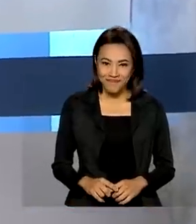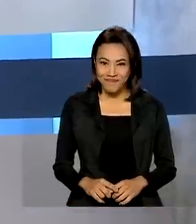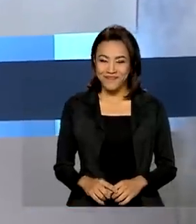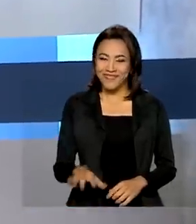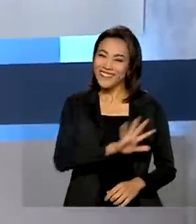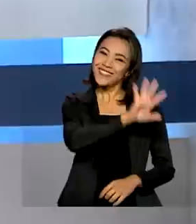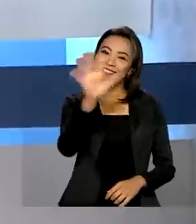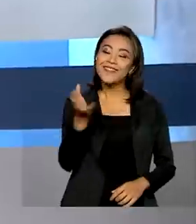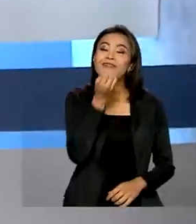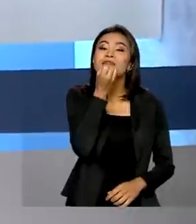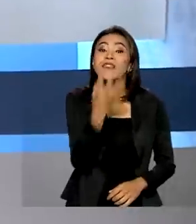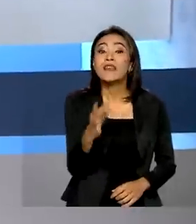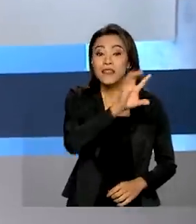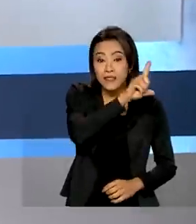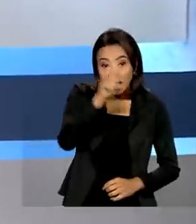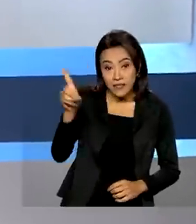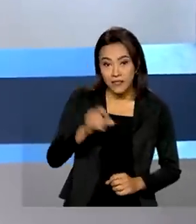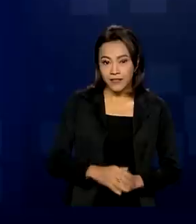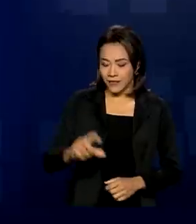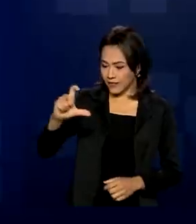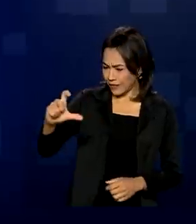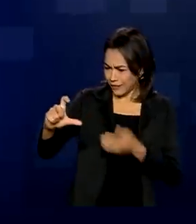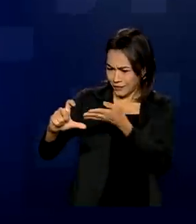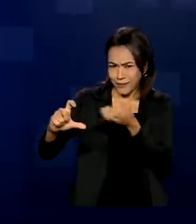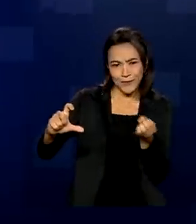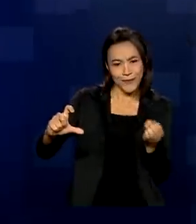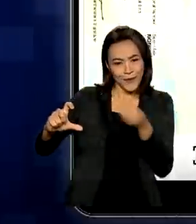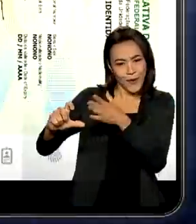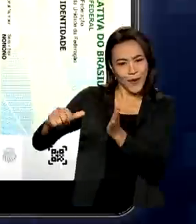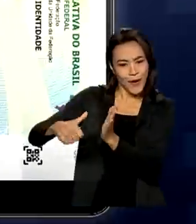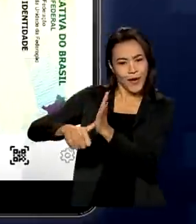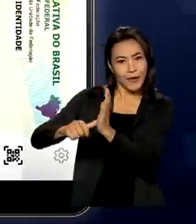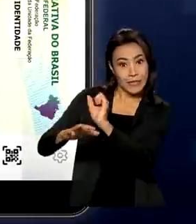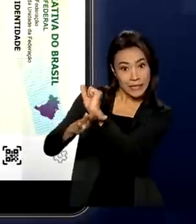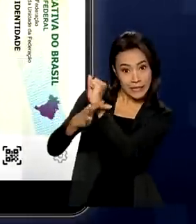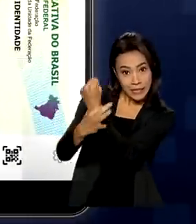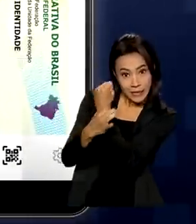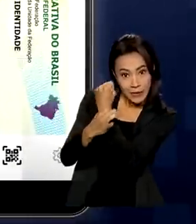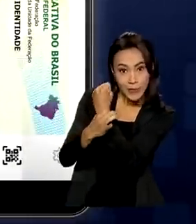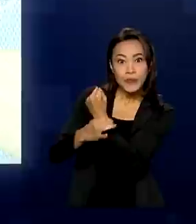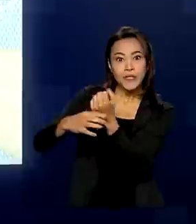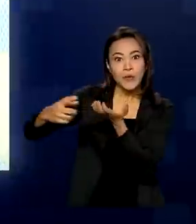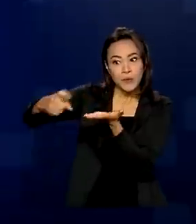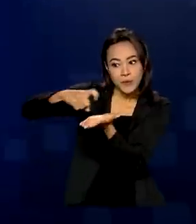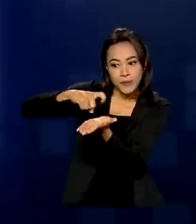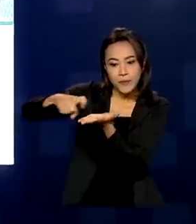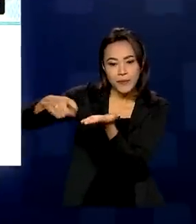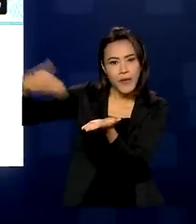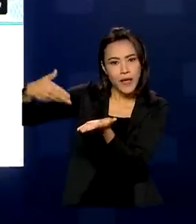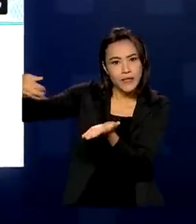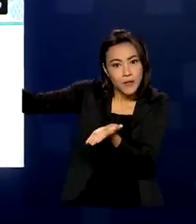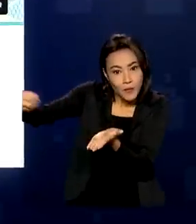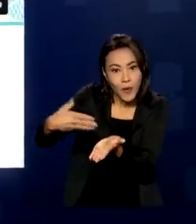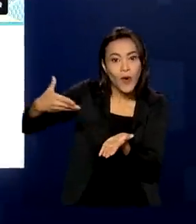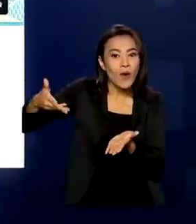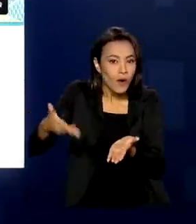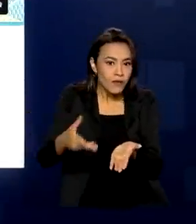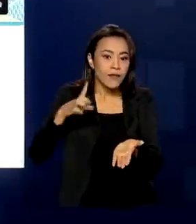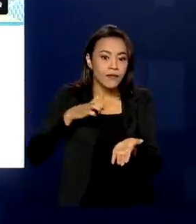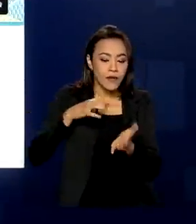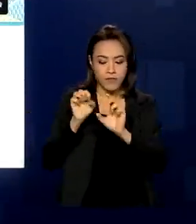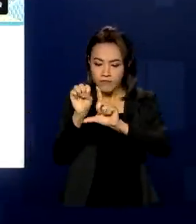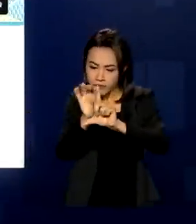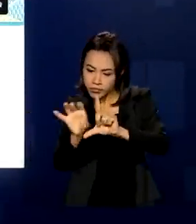Olá, bom dia. De cara nova, mais segura e conversão digital. A nova identidade vem com